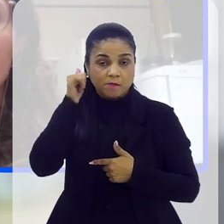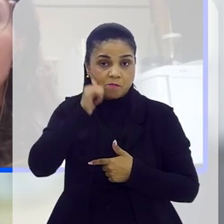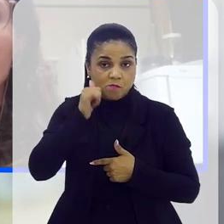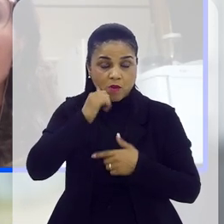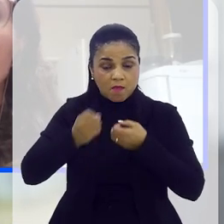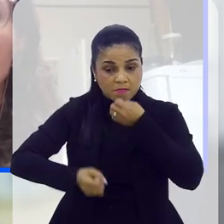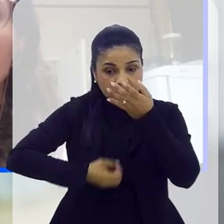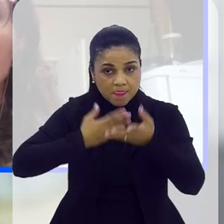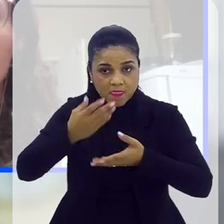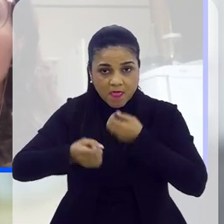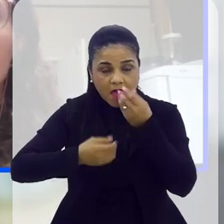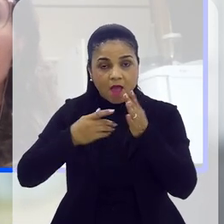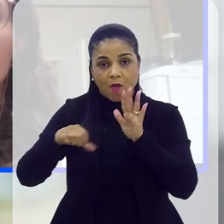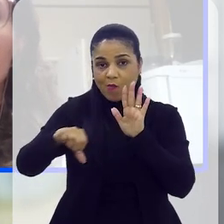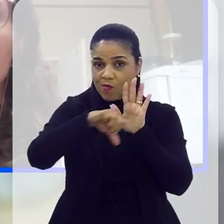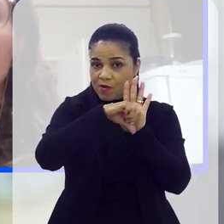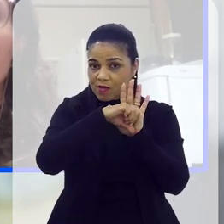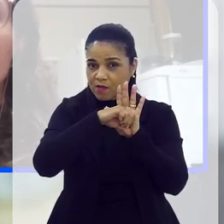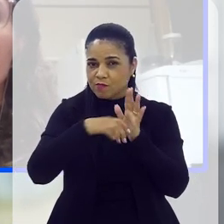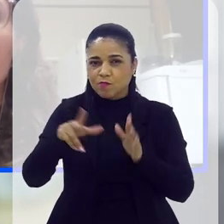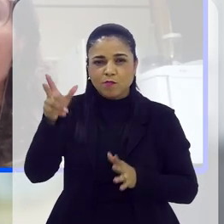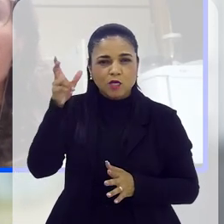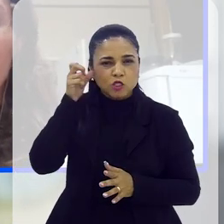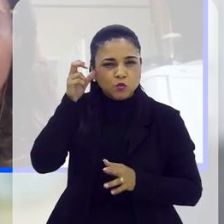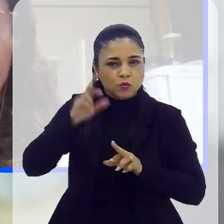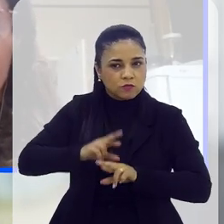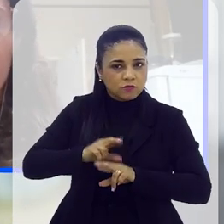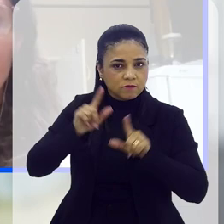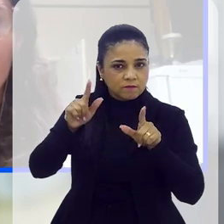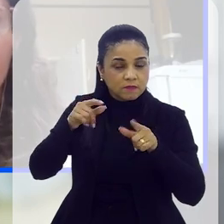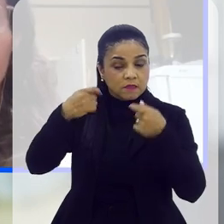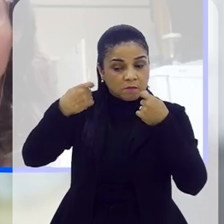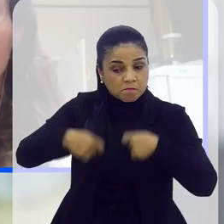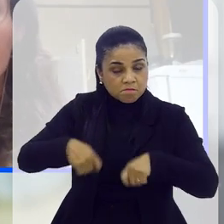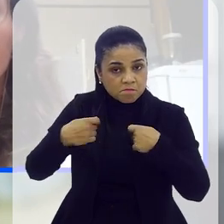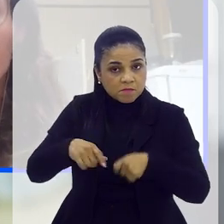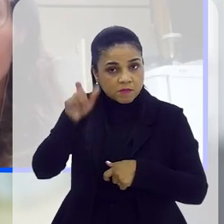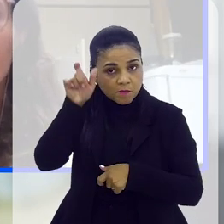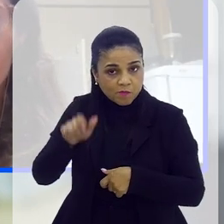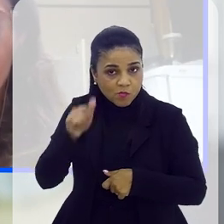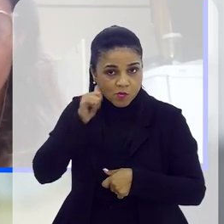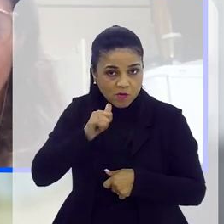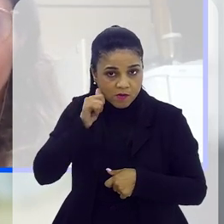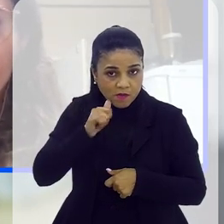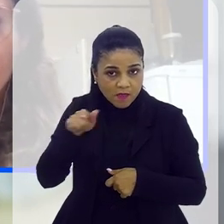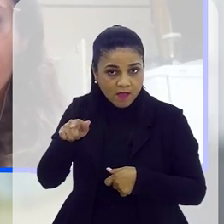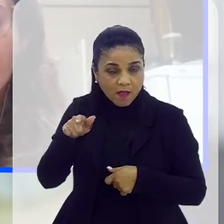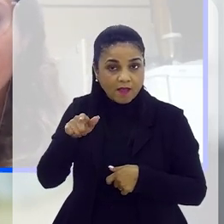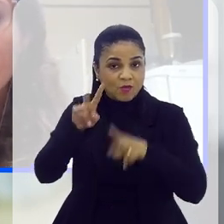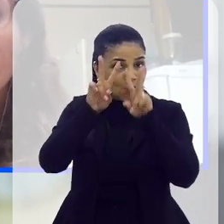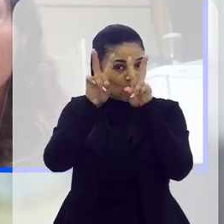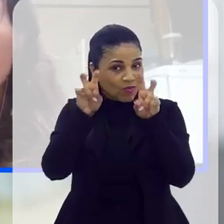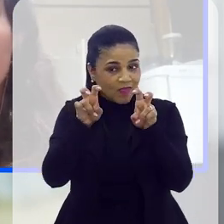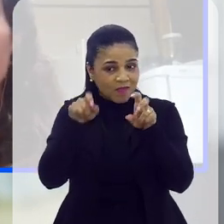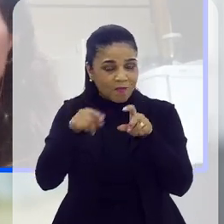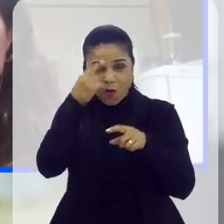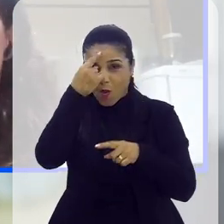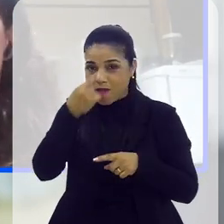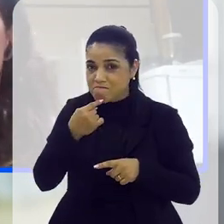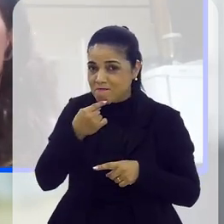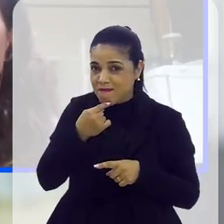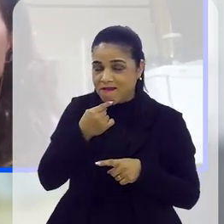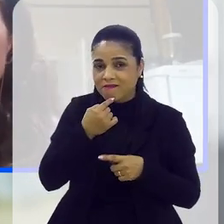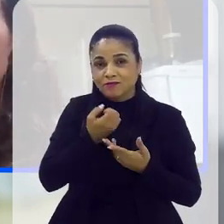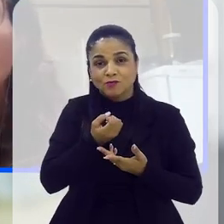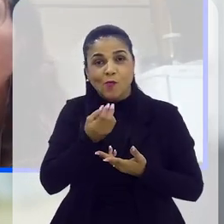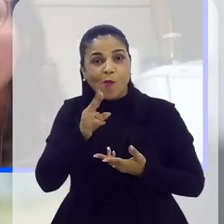necessidade de uma escuta diferenciada, essa mulher necessita imediatamente que aquele tema, que aquela